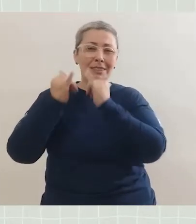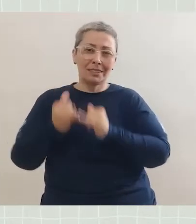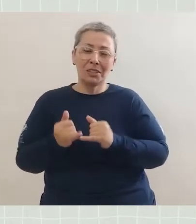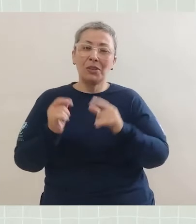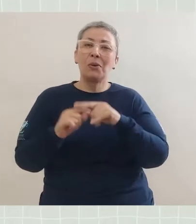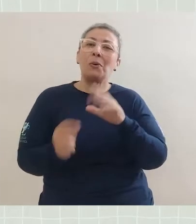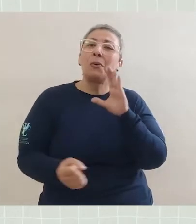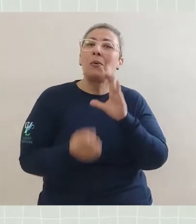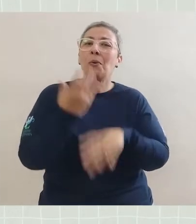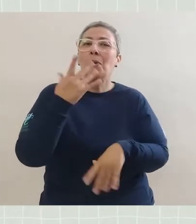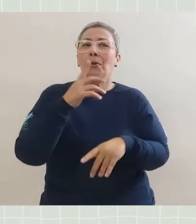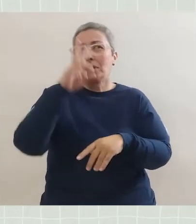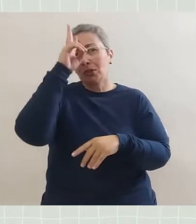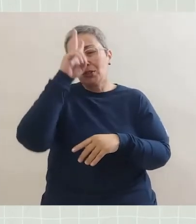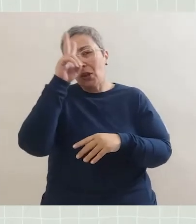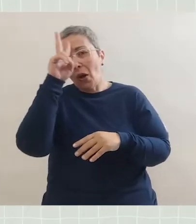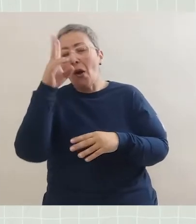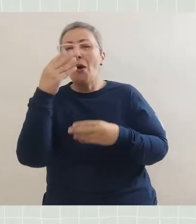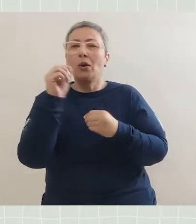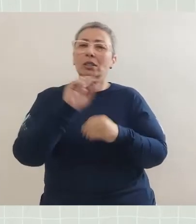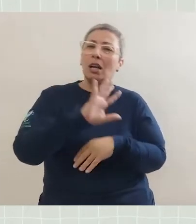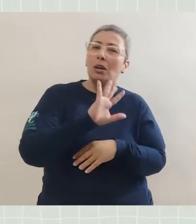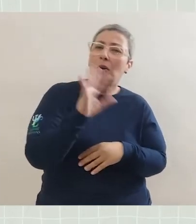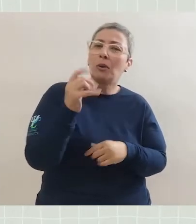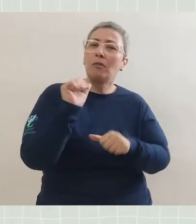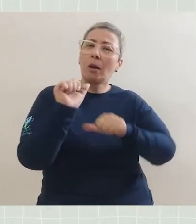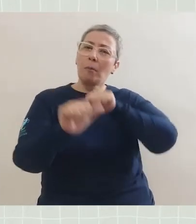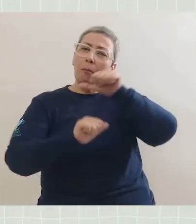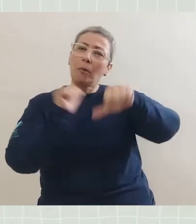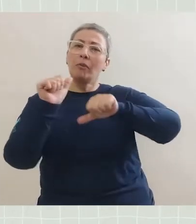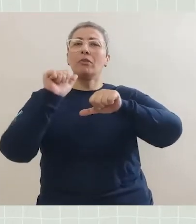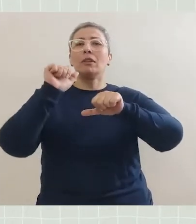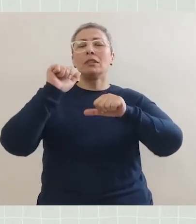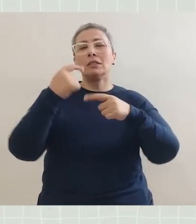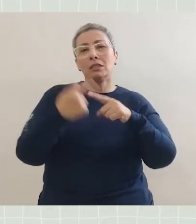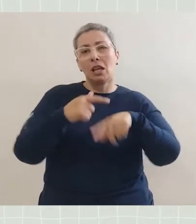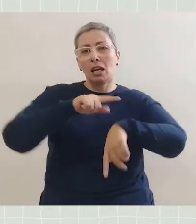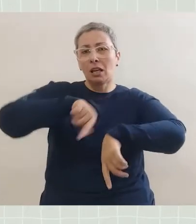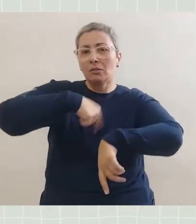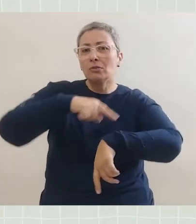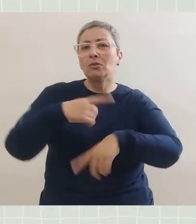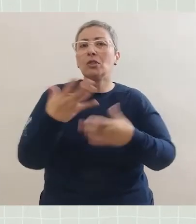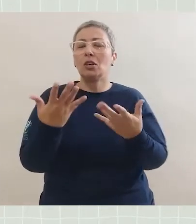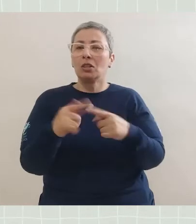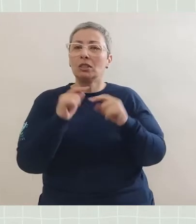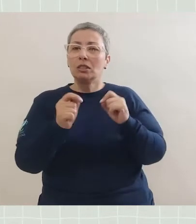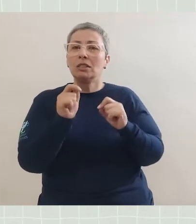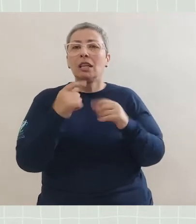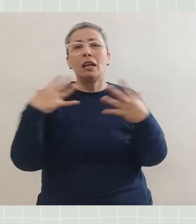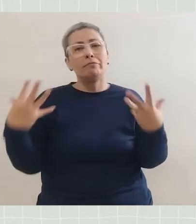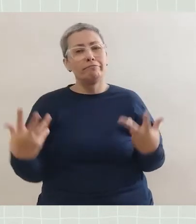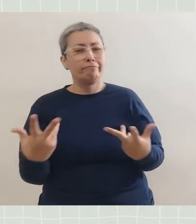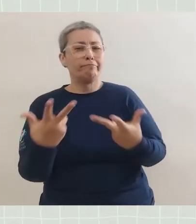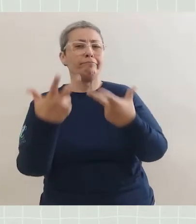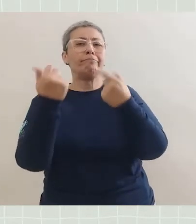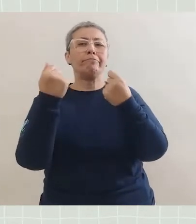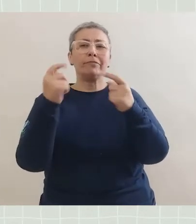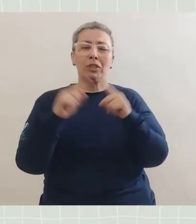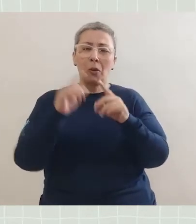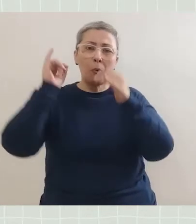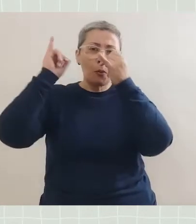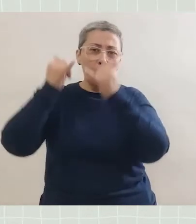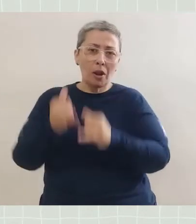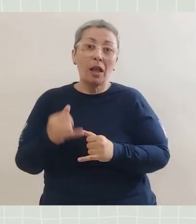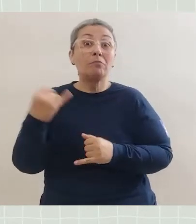Muitas lendas surgem de fatos históricos, que são modificados com o tempo e ganham caráter